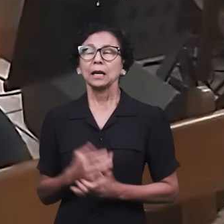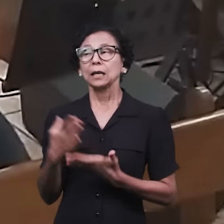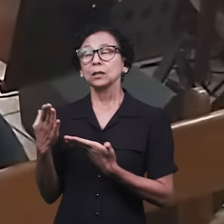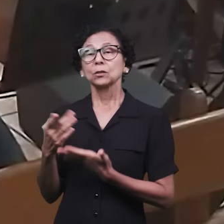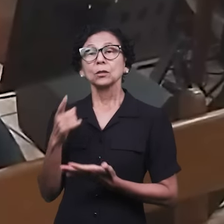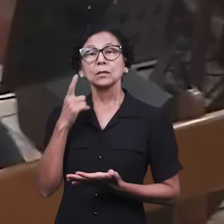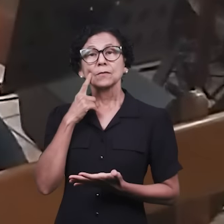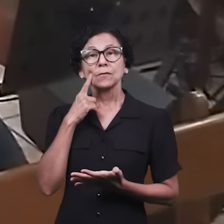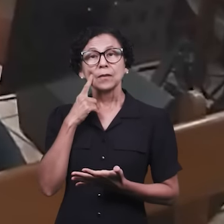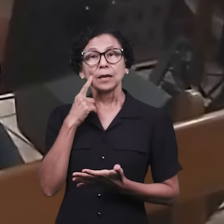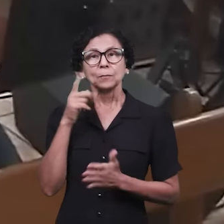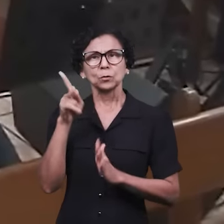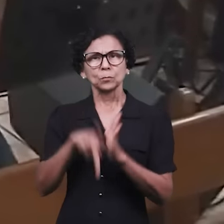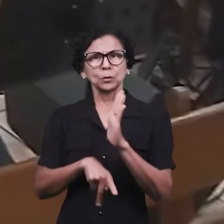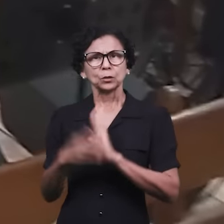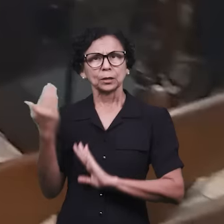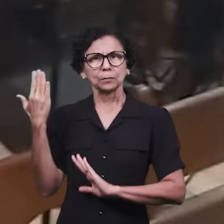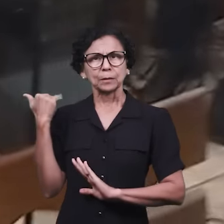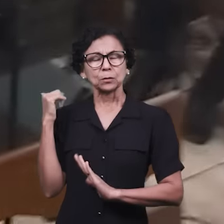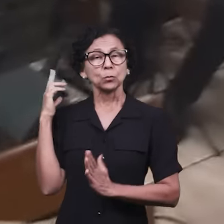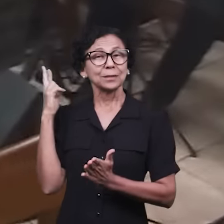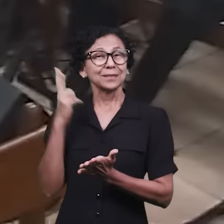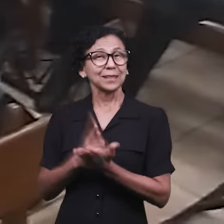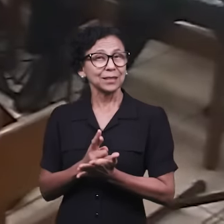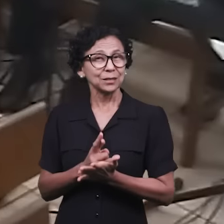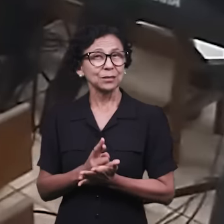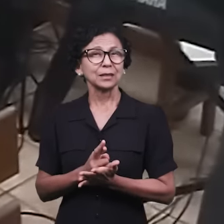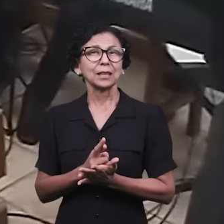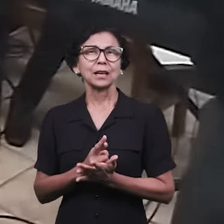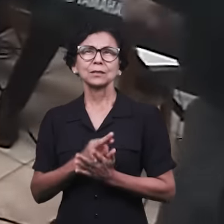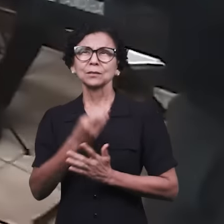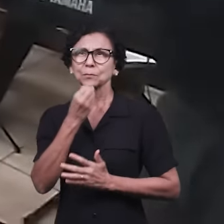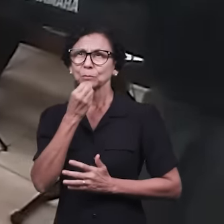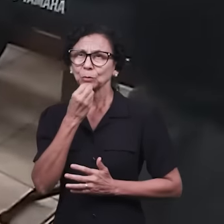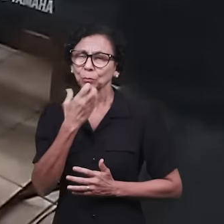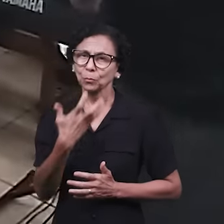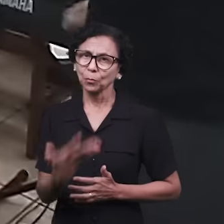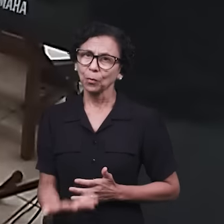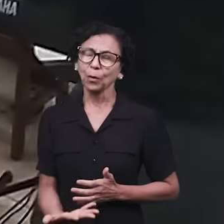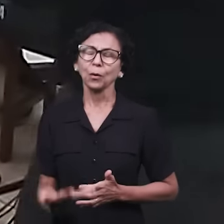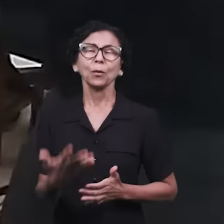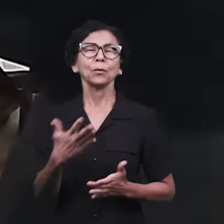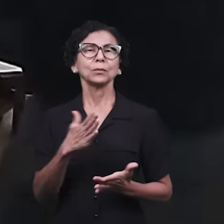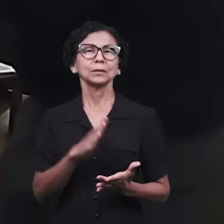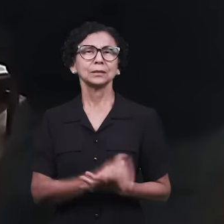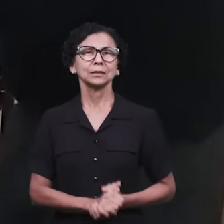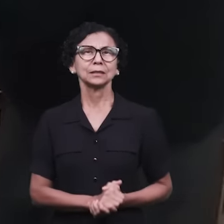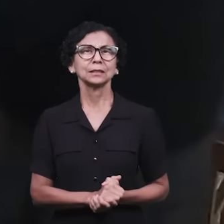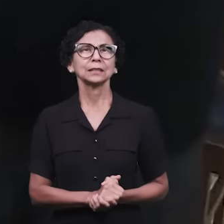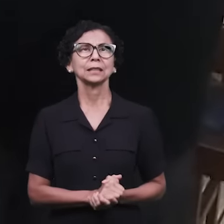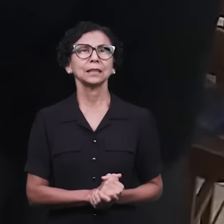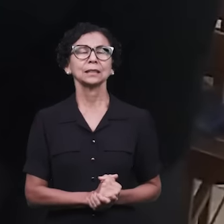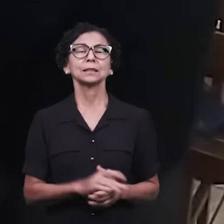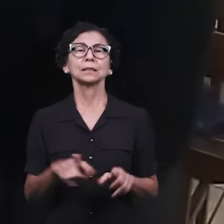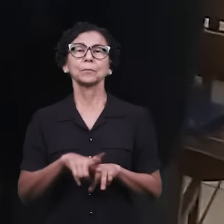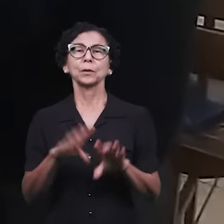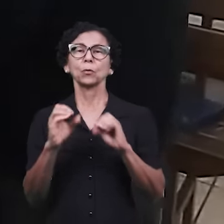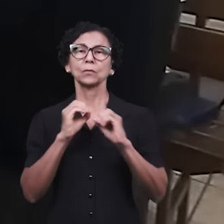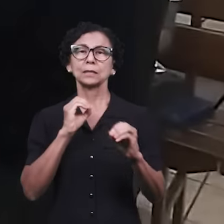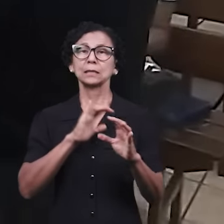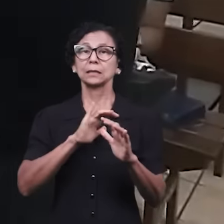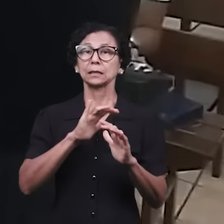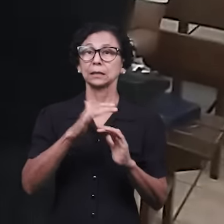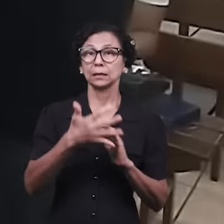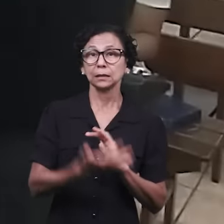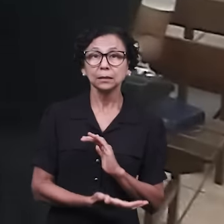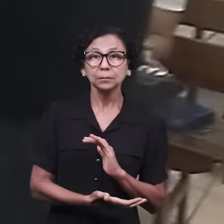projetos anteriores, das nossas igrejas, onde os irmãos já trocam os instrumentos, também já são técnicos de libras, e